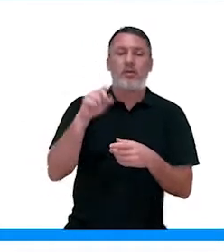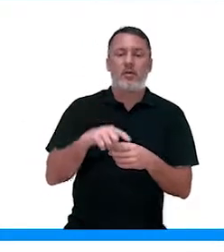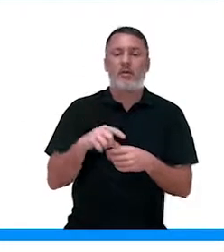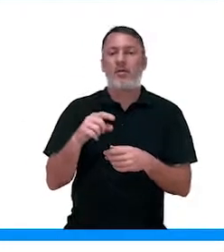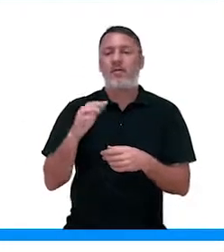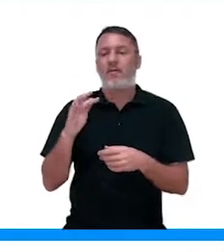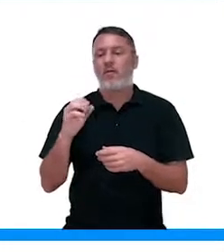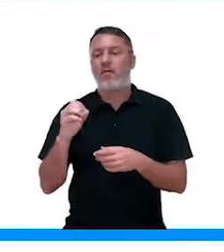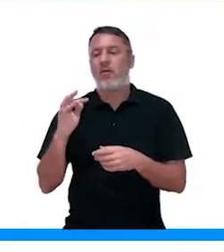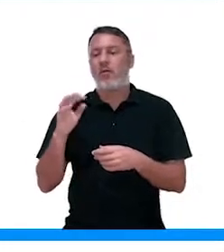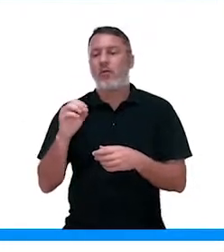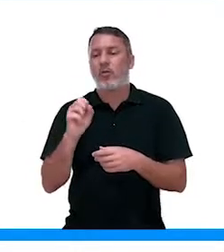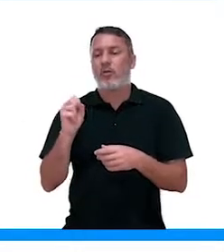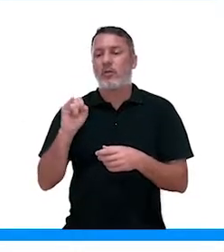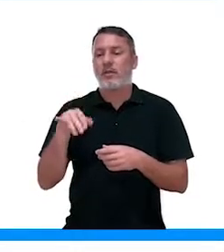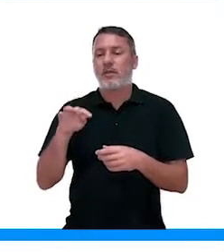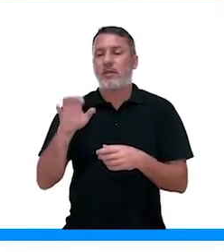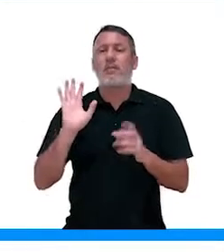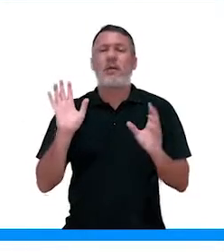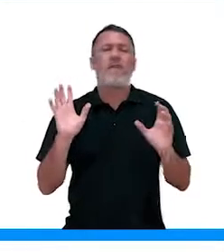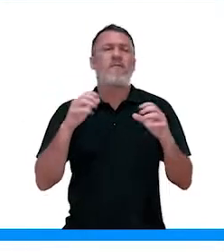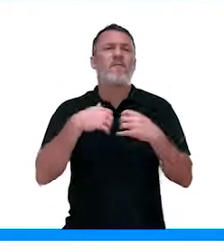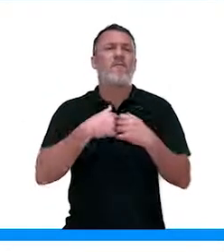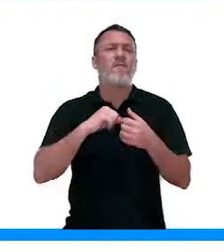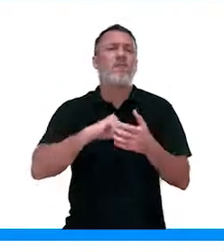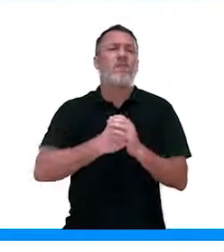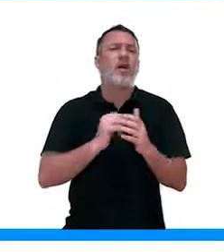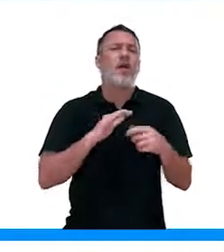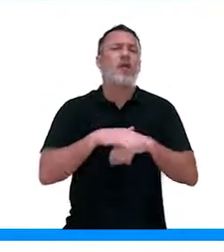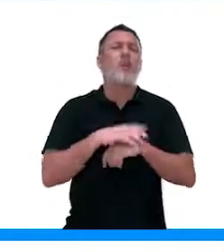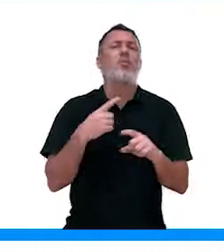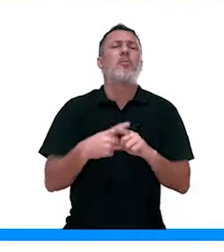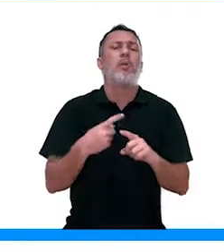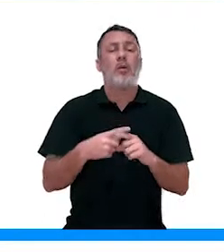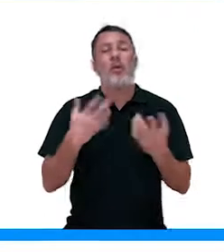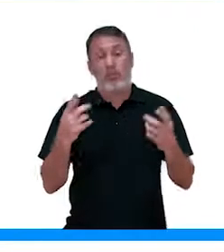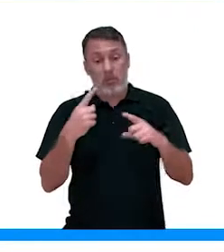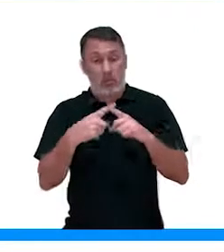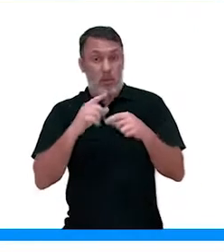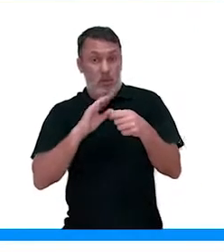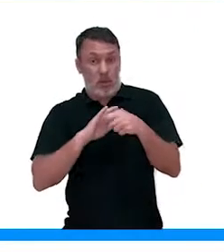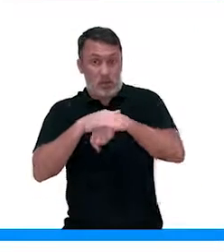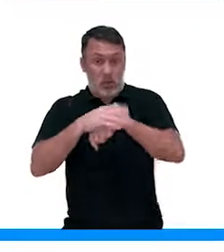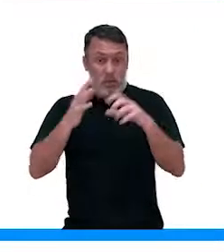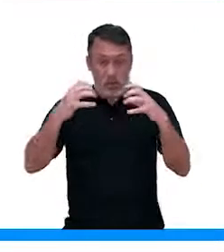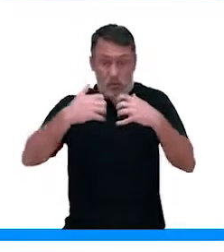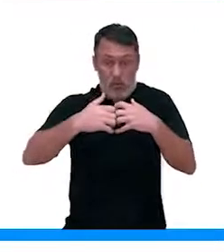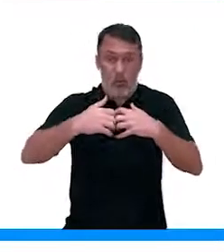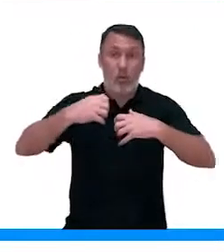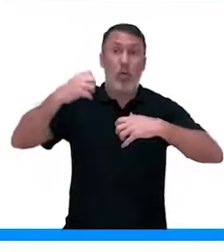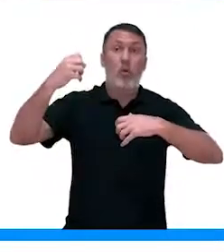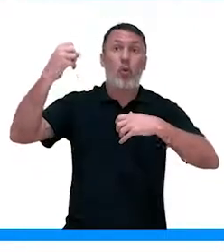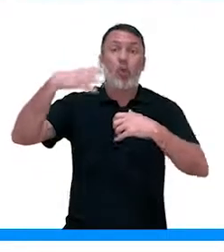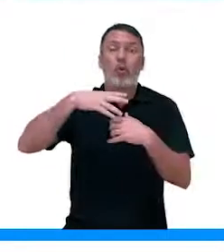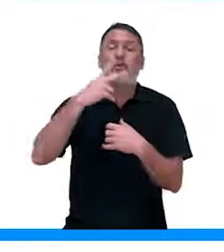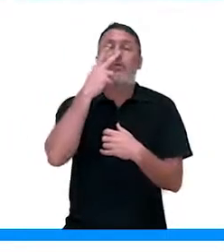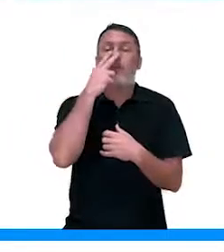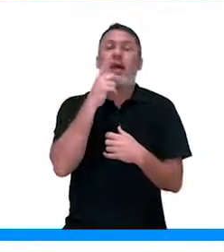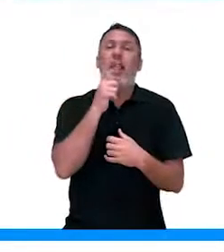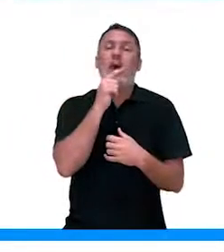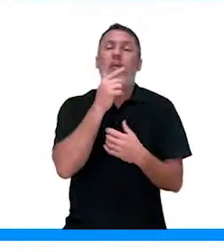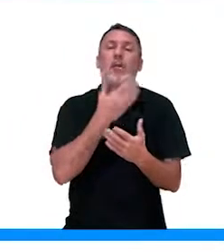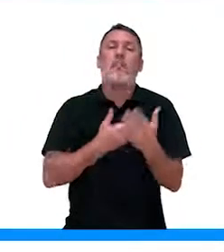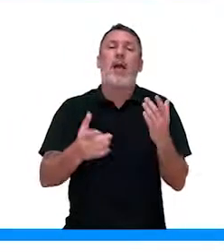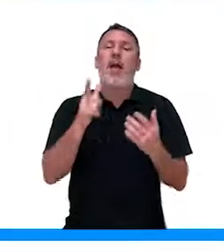E o fechamento... Ah, mas para que fecha durante a noite? Porque o estômato fechando à noite, ele impede que a planta perca água para o